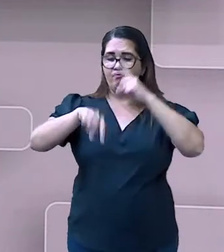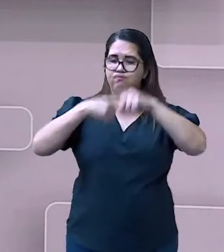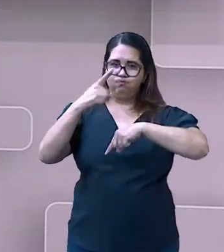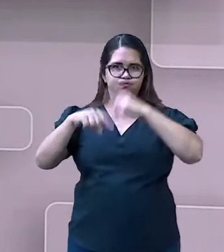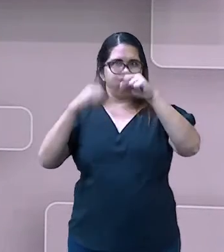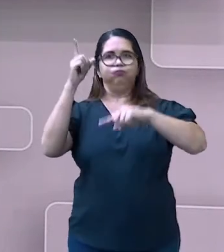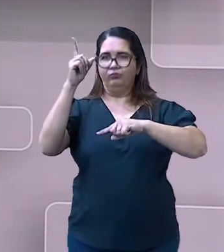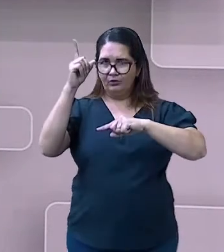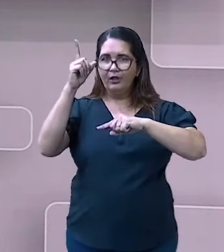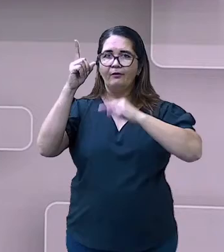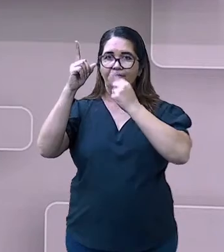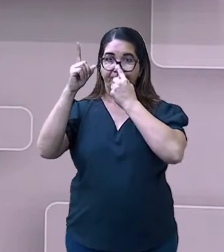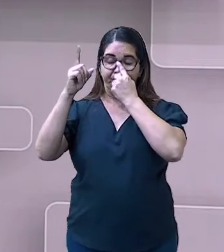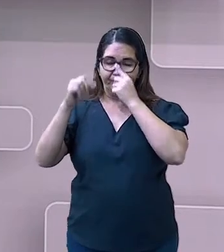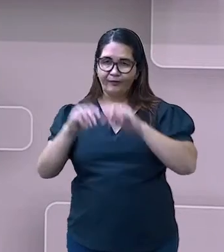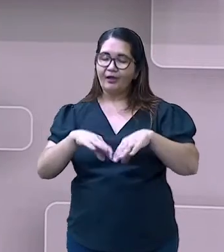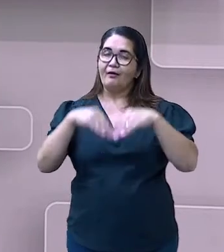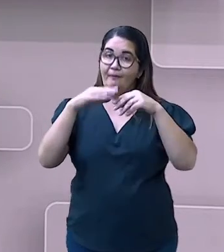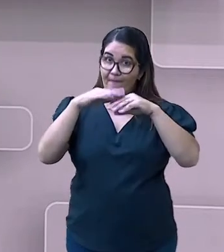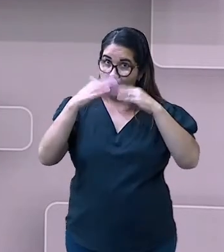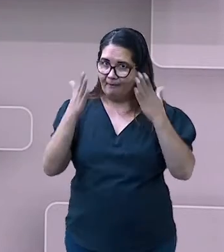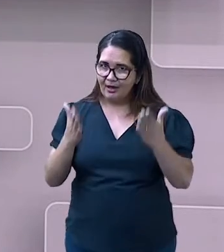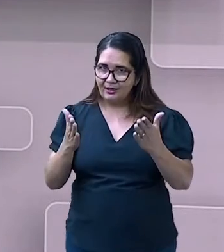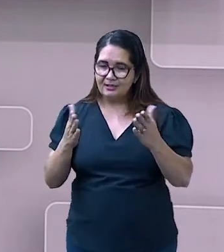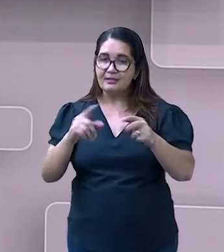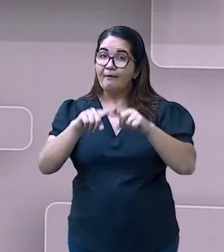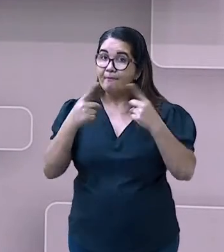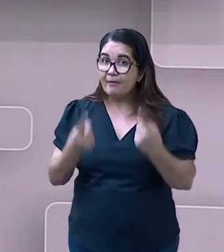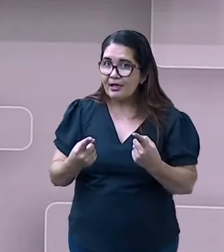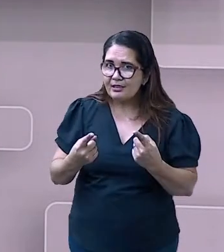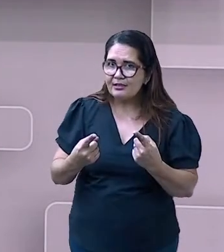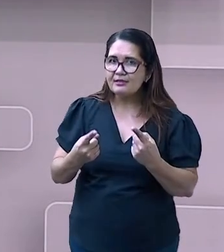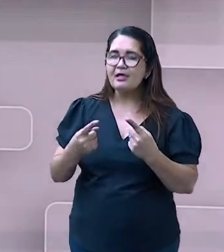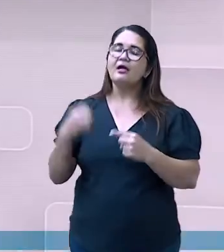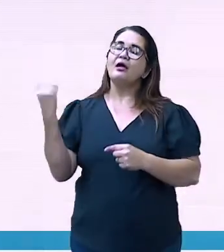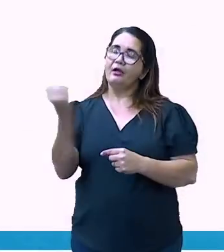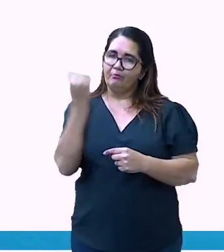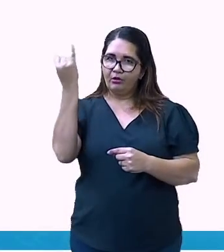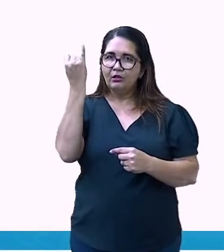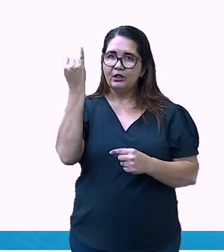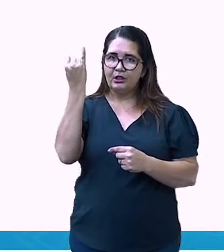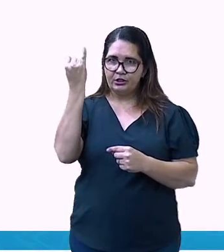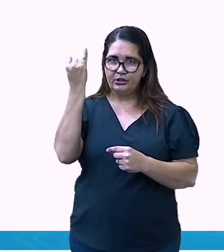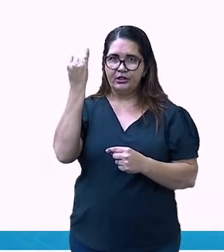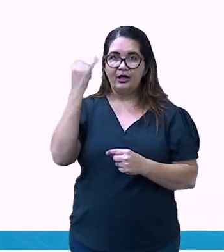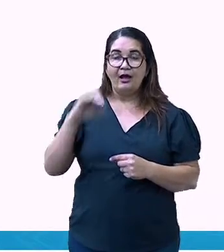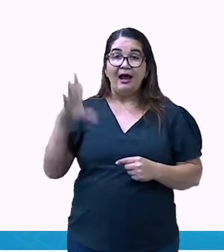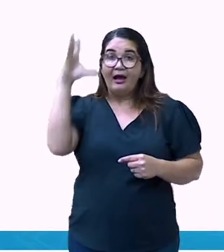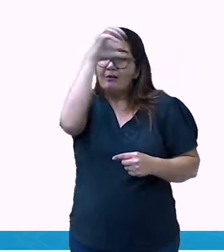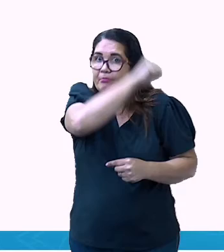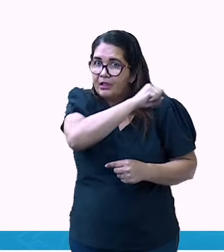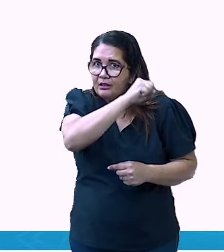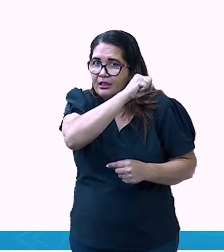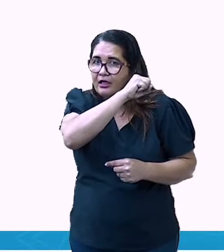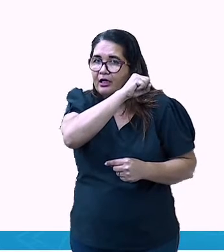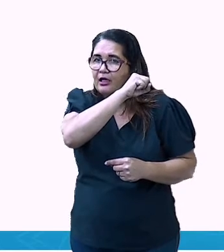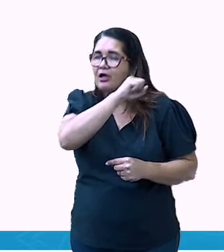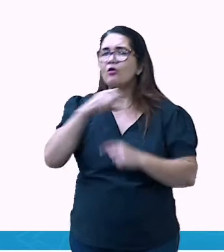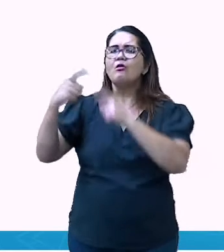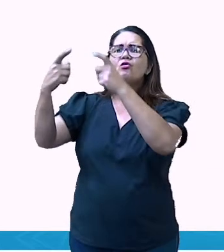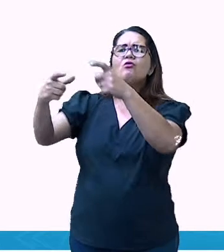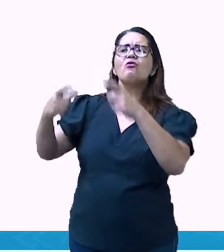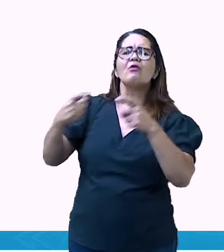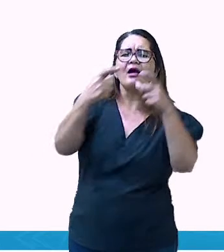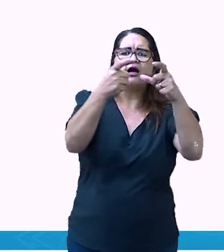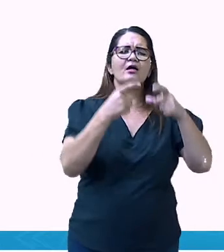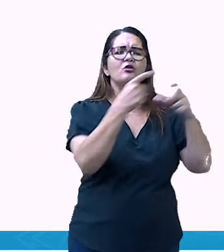eles são importantes muito, muito importantes até os dias de hoje. E aí, a gente tem instrumentos, né? Os instrumentos de